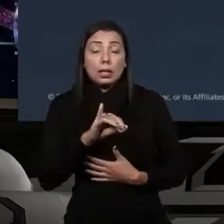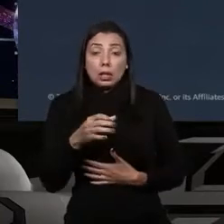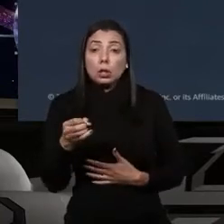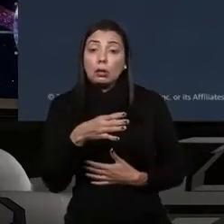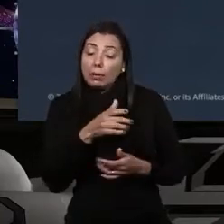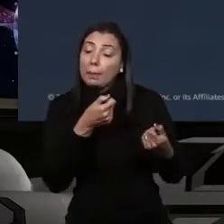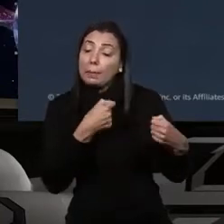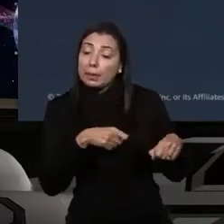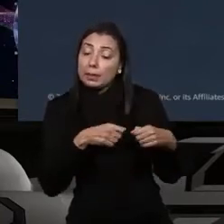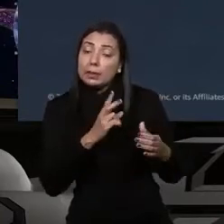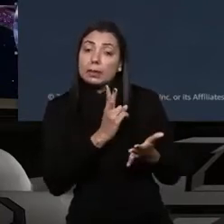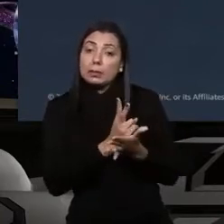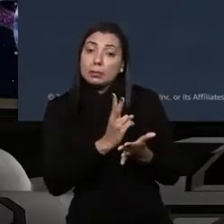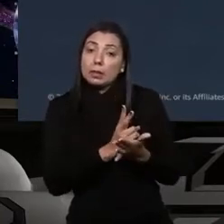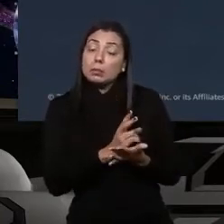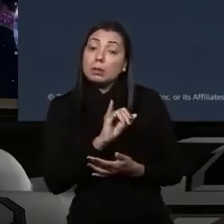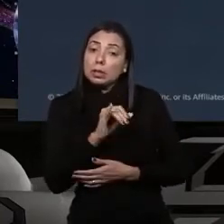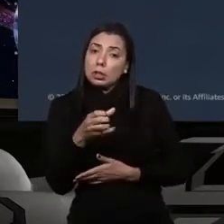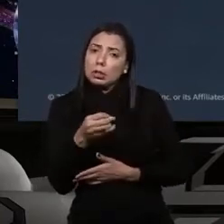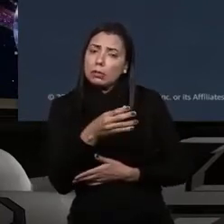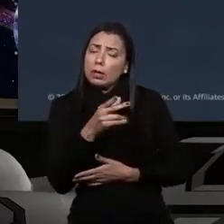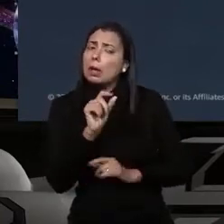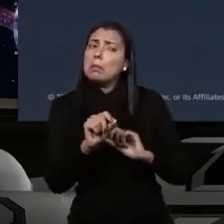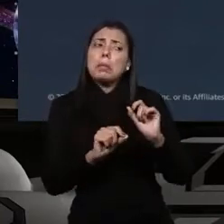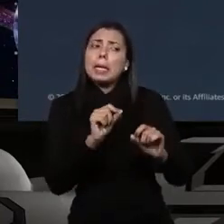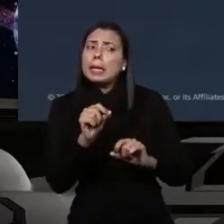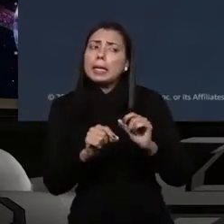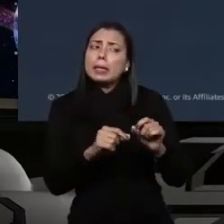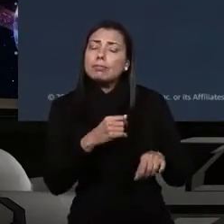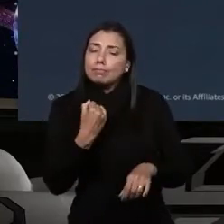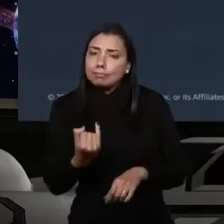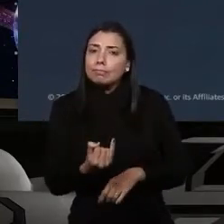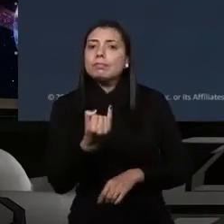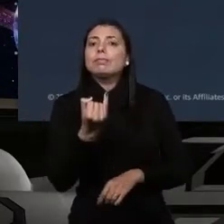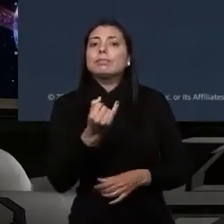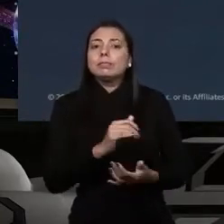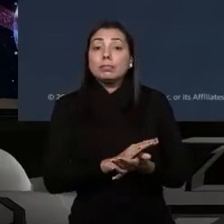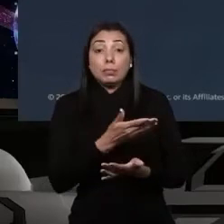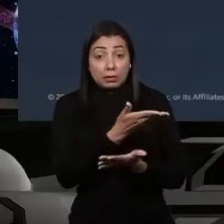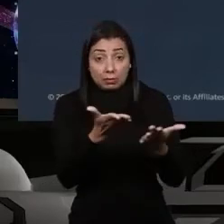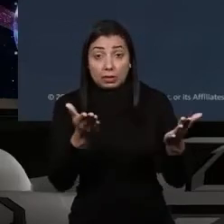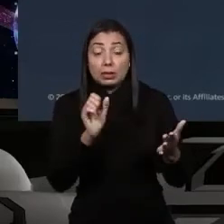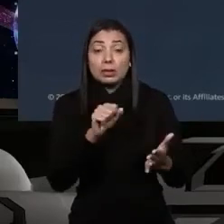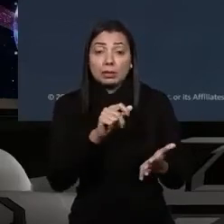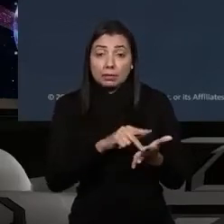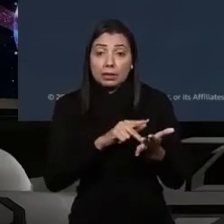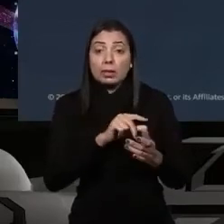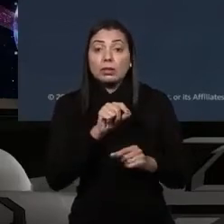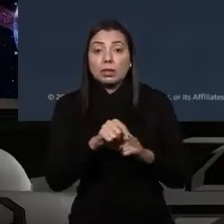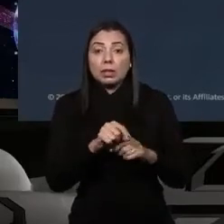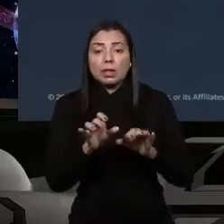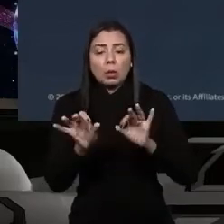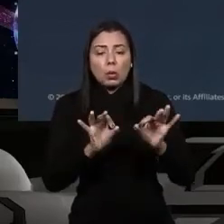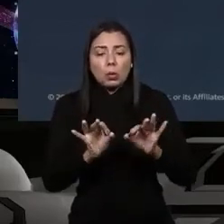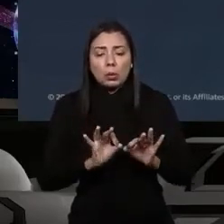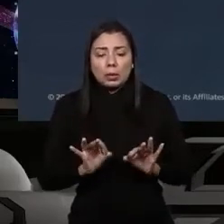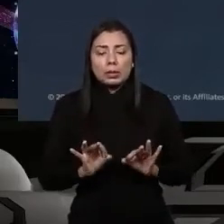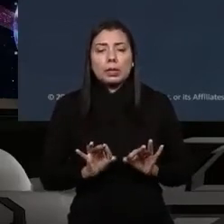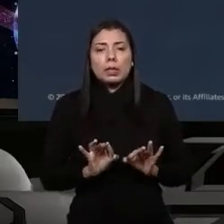preciso. E inovar pra quê? Pra ser relevante. Pra você realmente moldar e